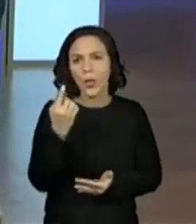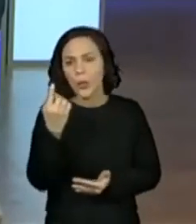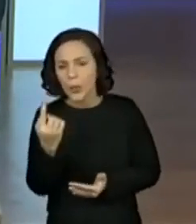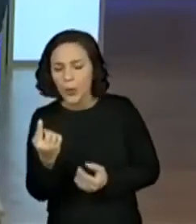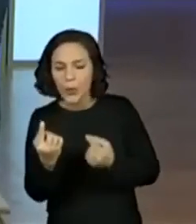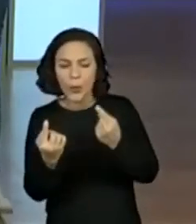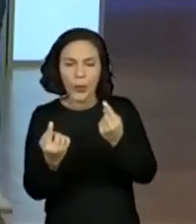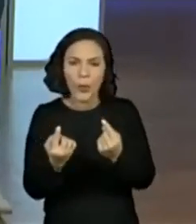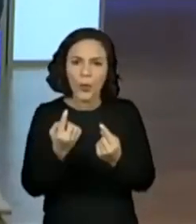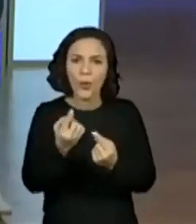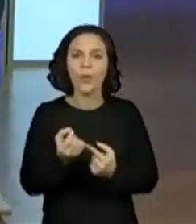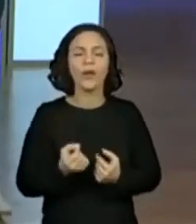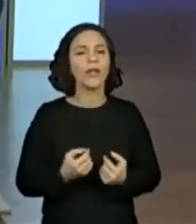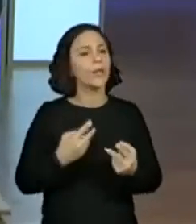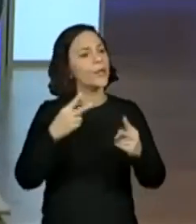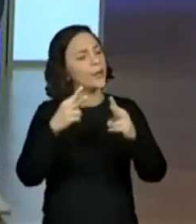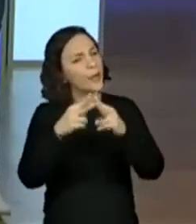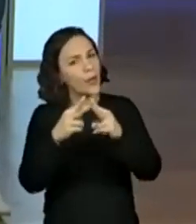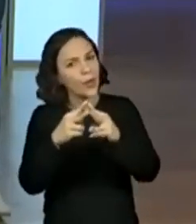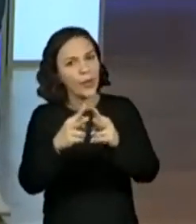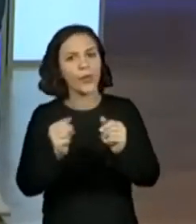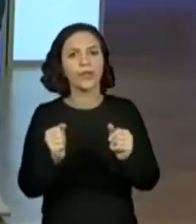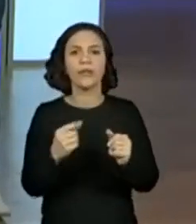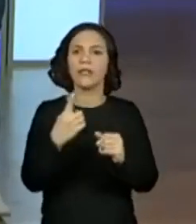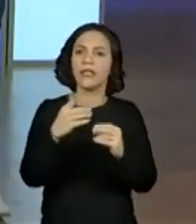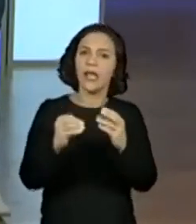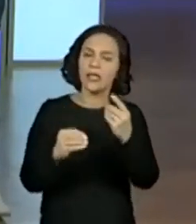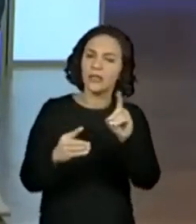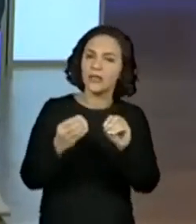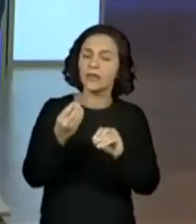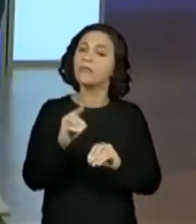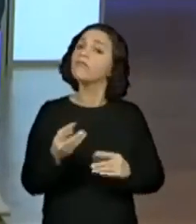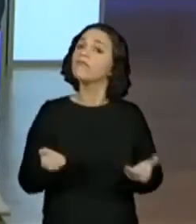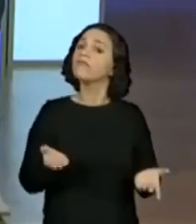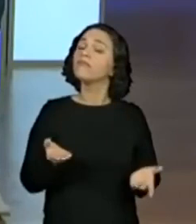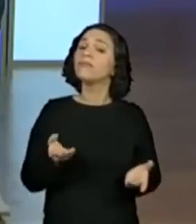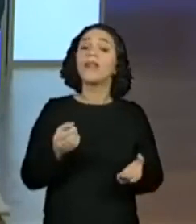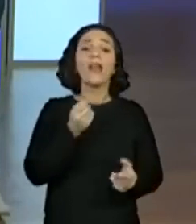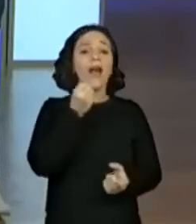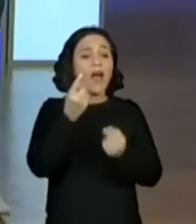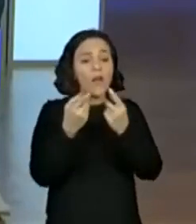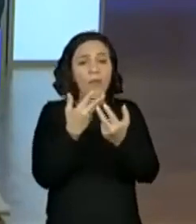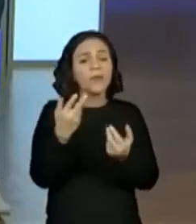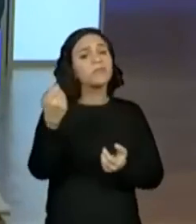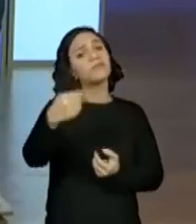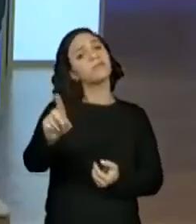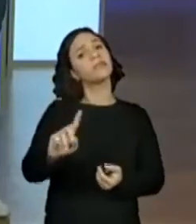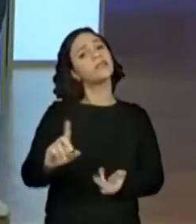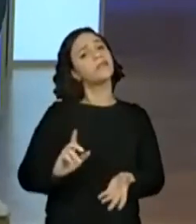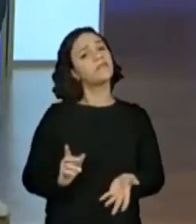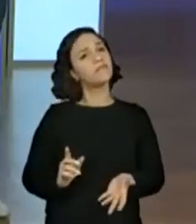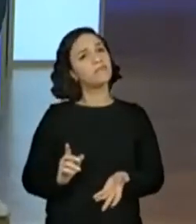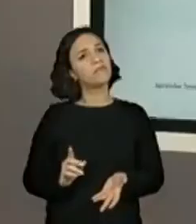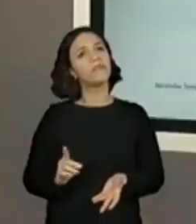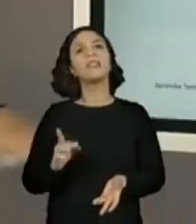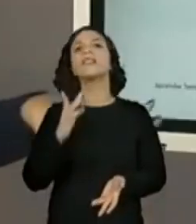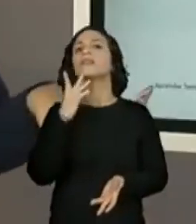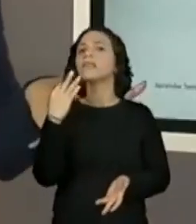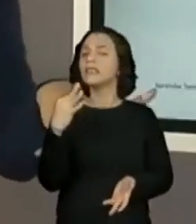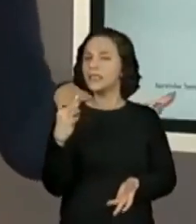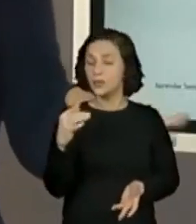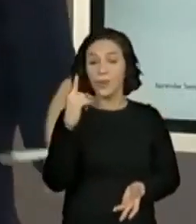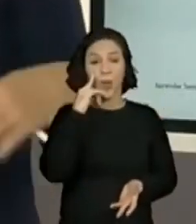em um ou que seja de dois em dois, de dez em dez. Tem coisas que não são necessárias, né, professora? Acho que você já colocou aí.